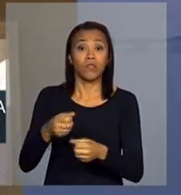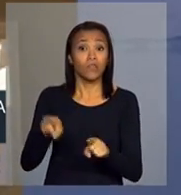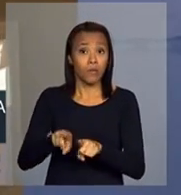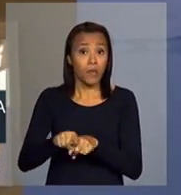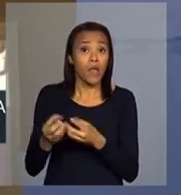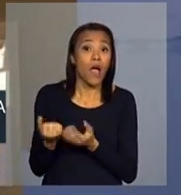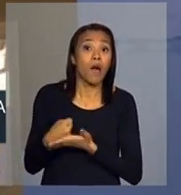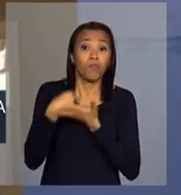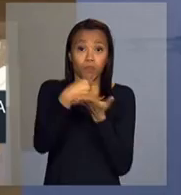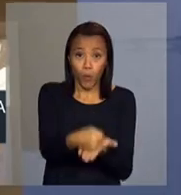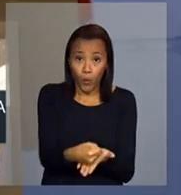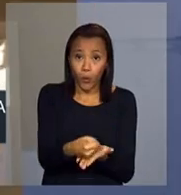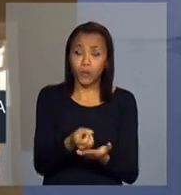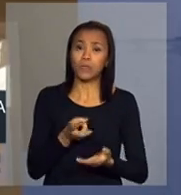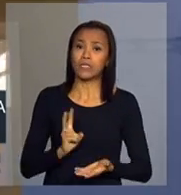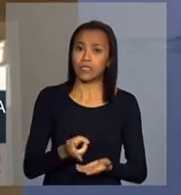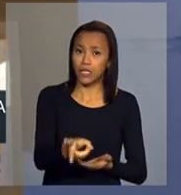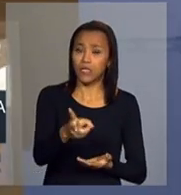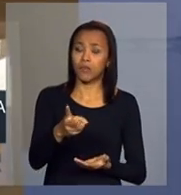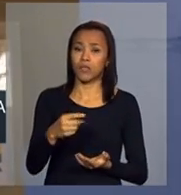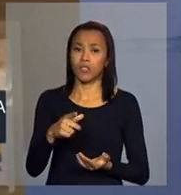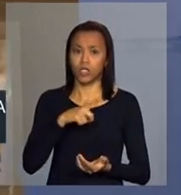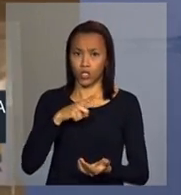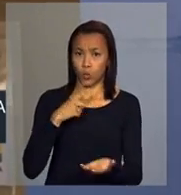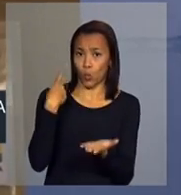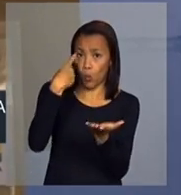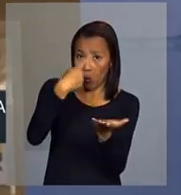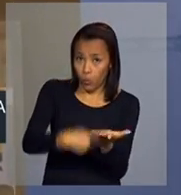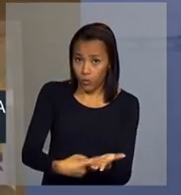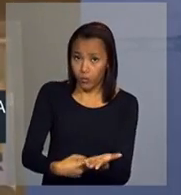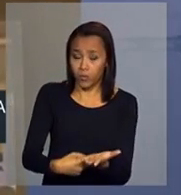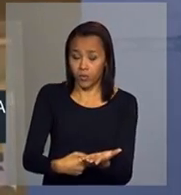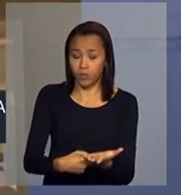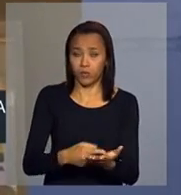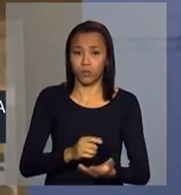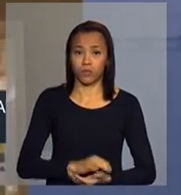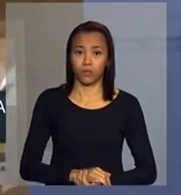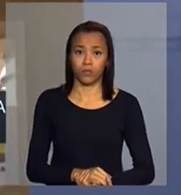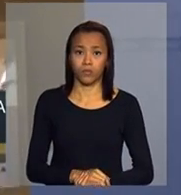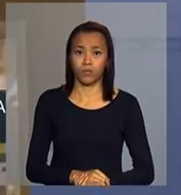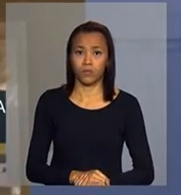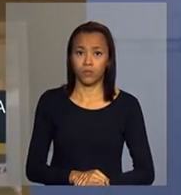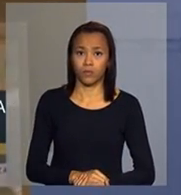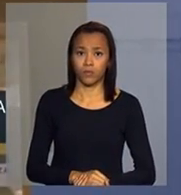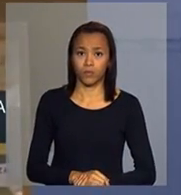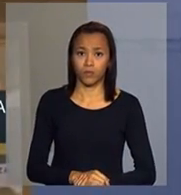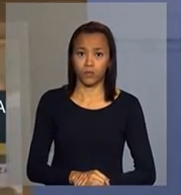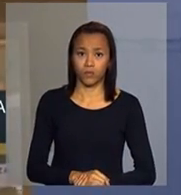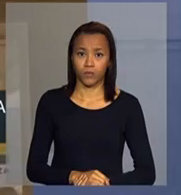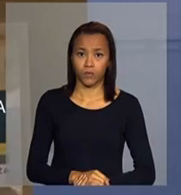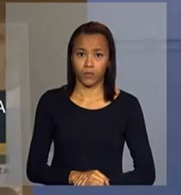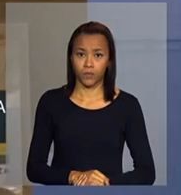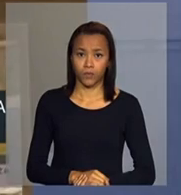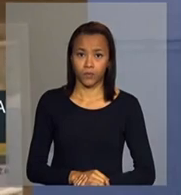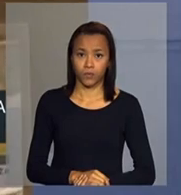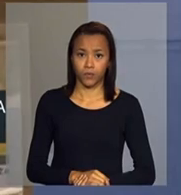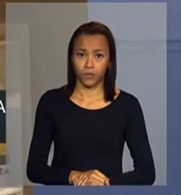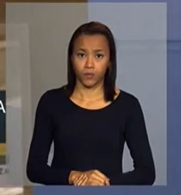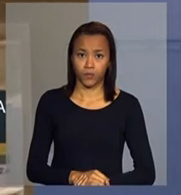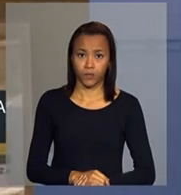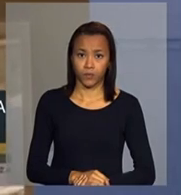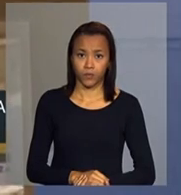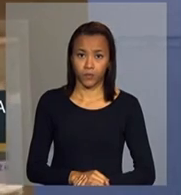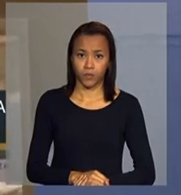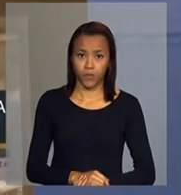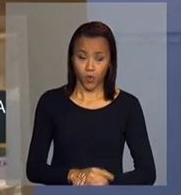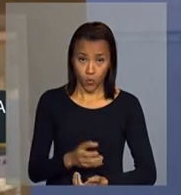benefícios, trazia o seu compromisso com o que eu